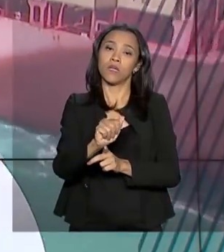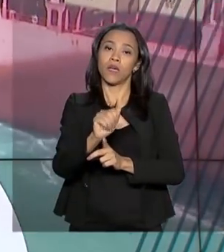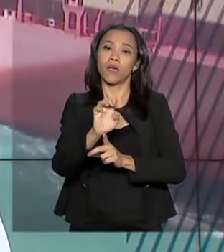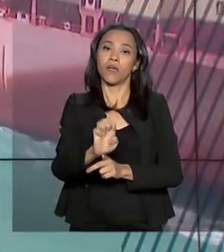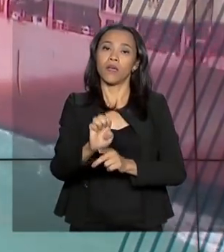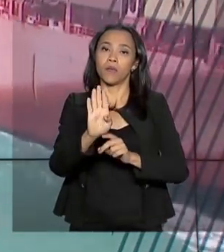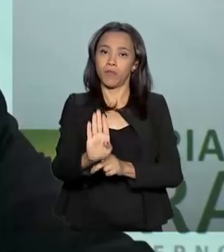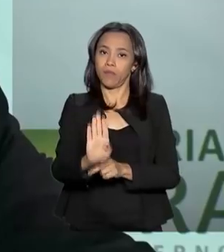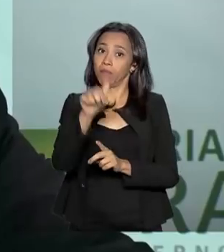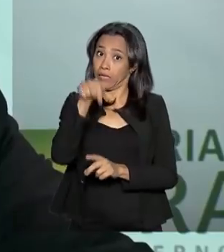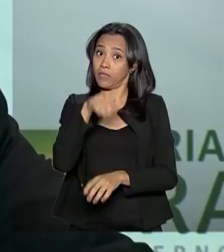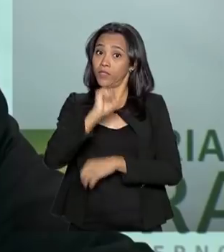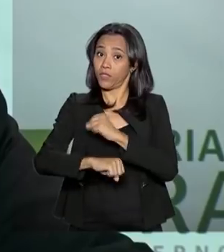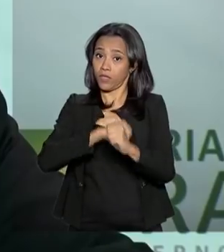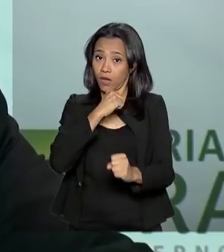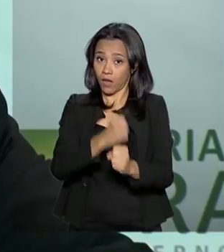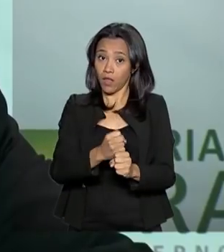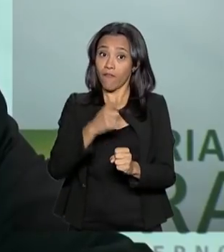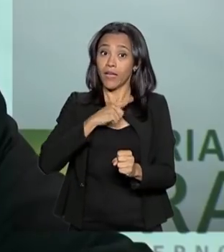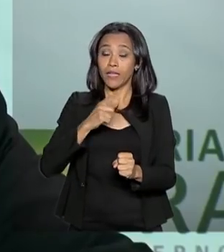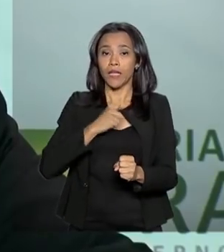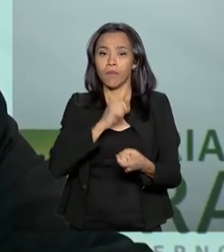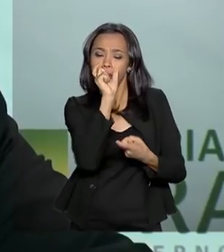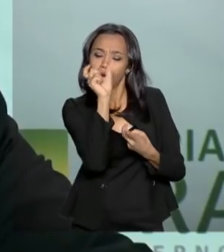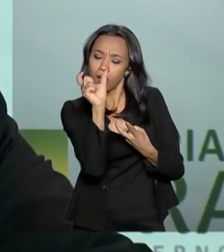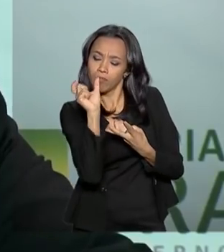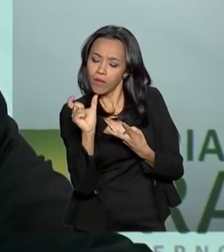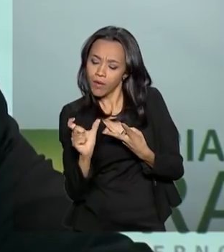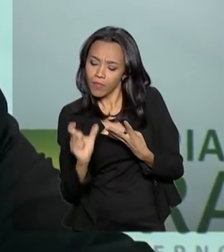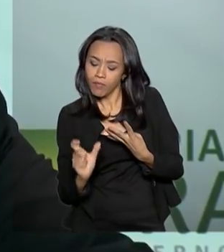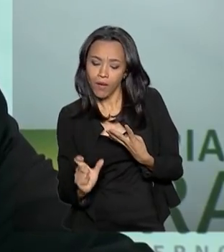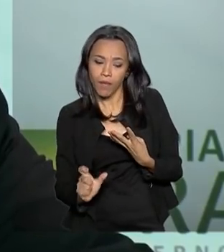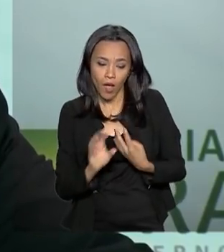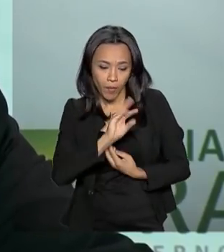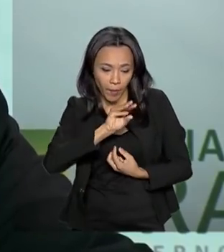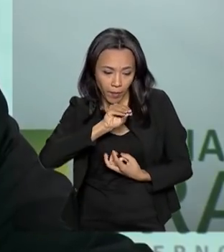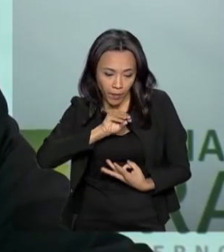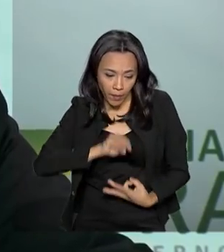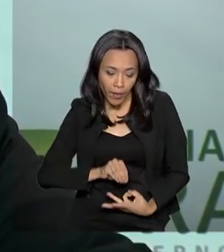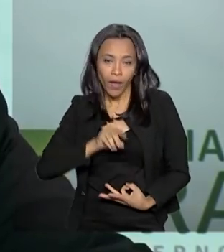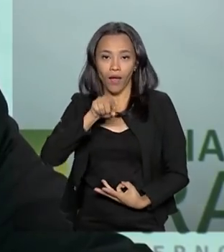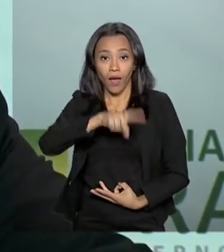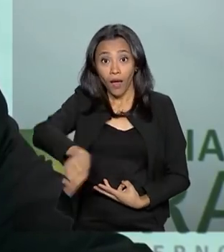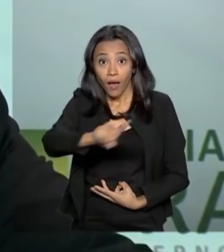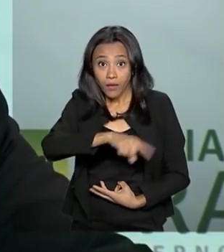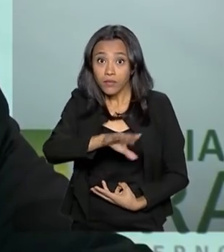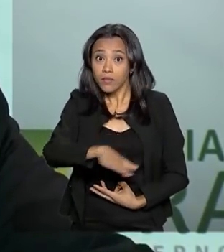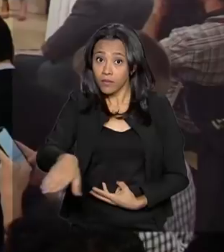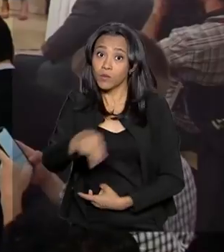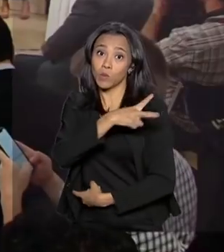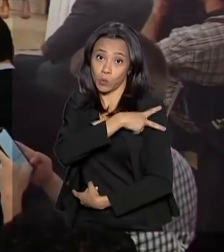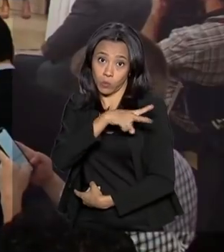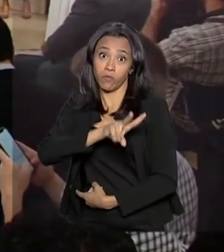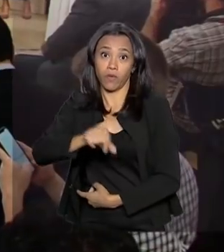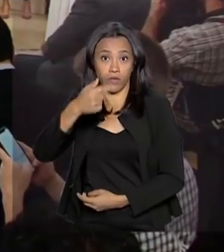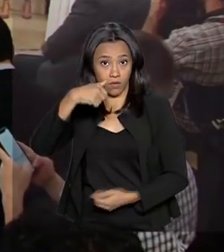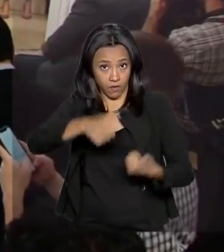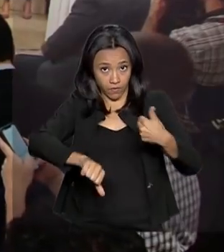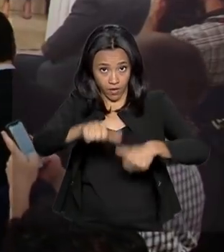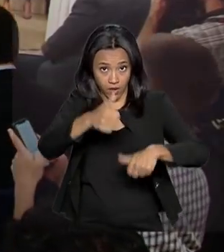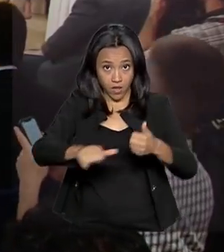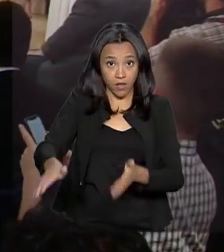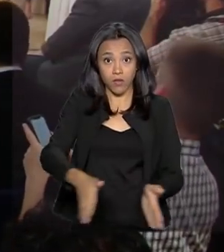ano. Haverá um ditado para a garotada e, pela primeira vez, as crianças do segundo ano vão ser avaliadas. Já os